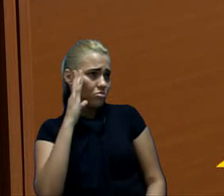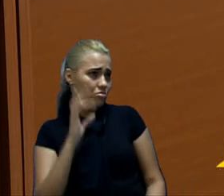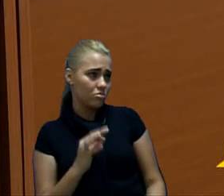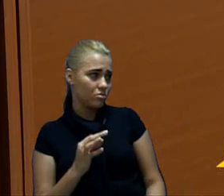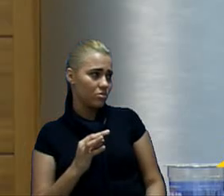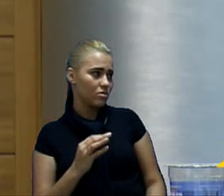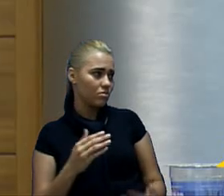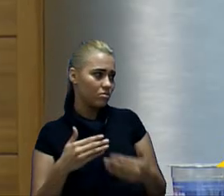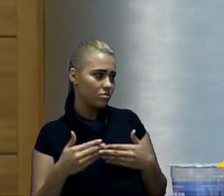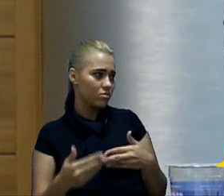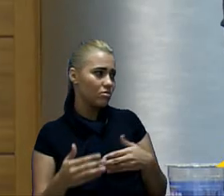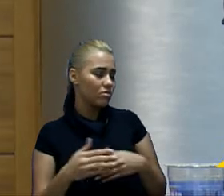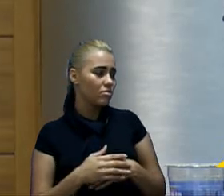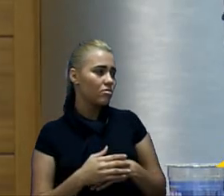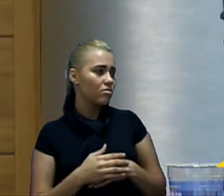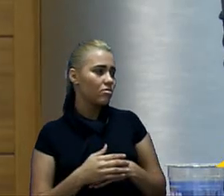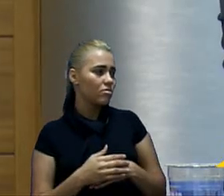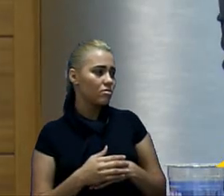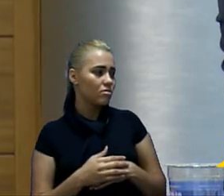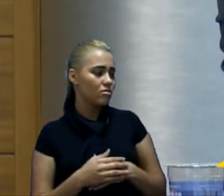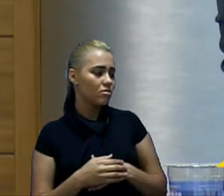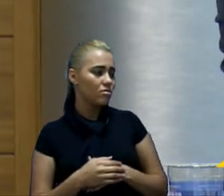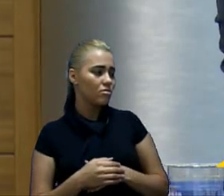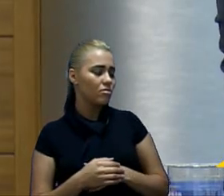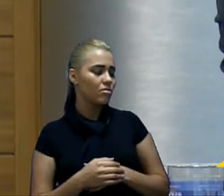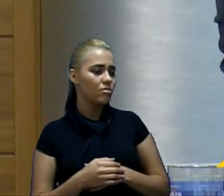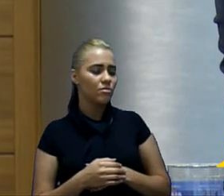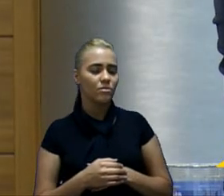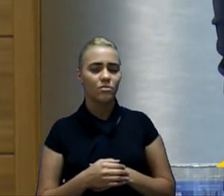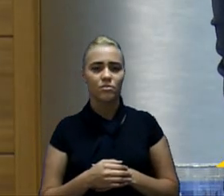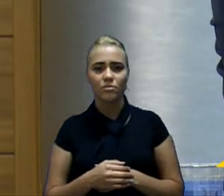Vai lá, meu menino. Está aberto.